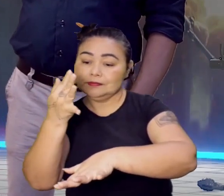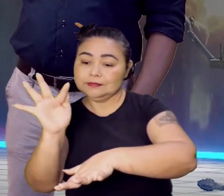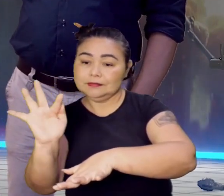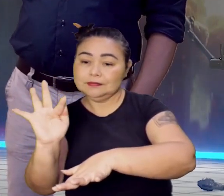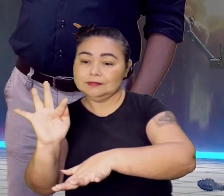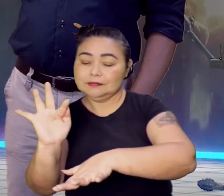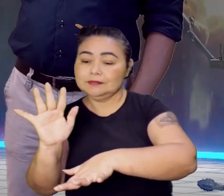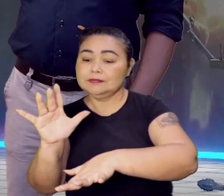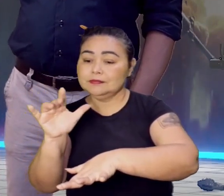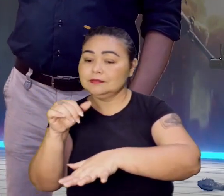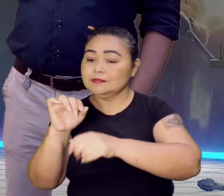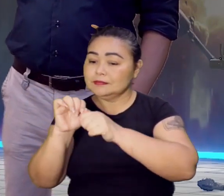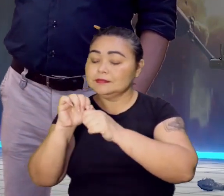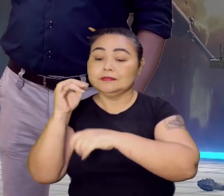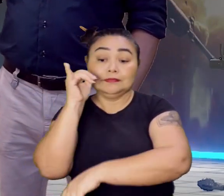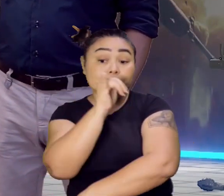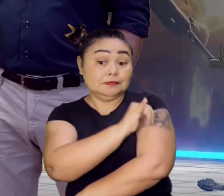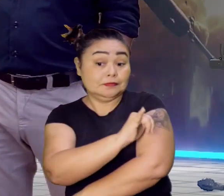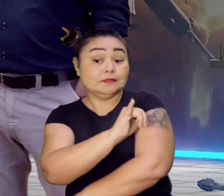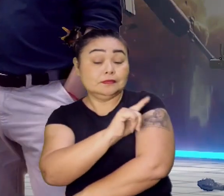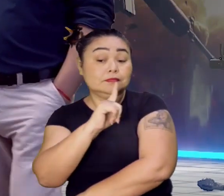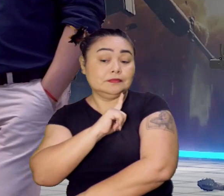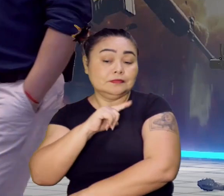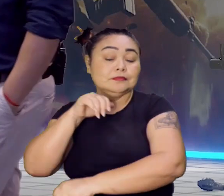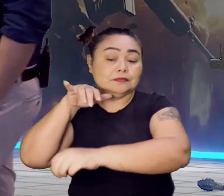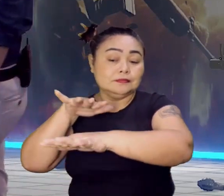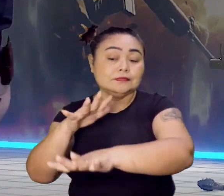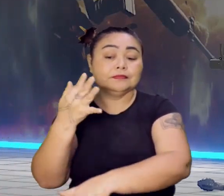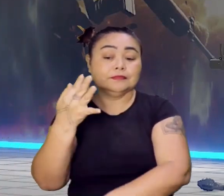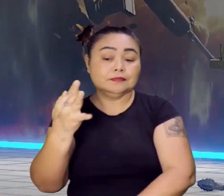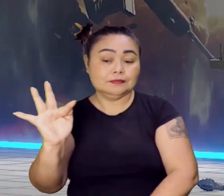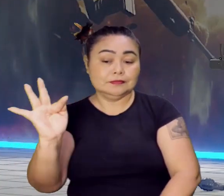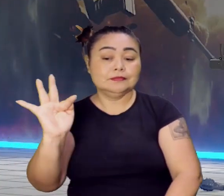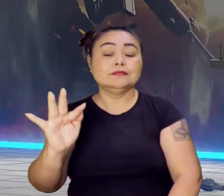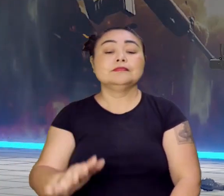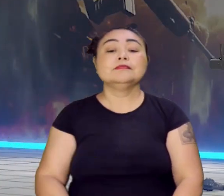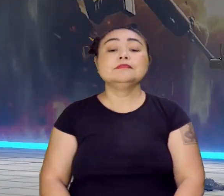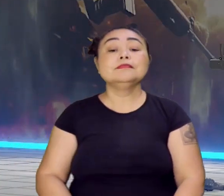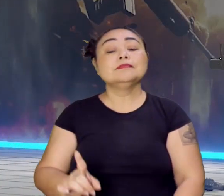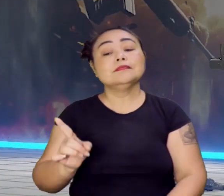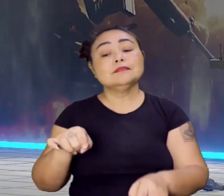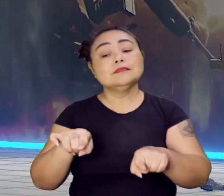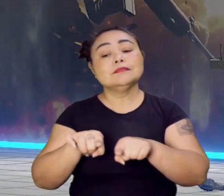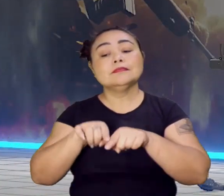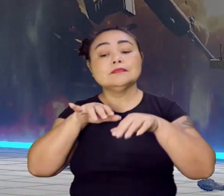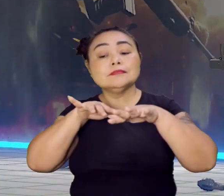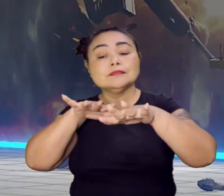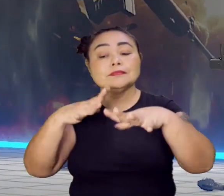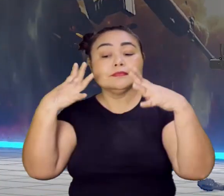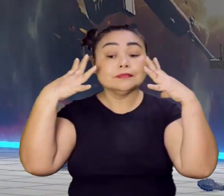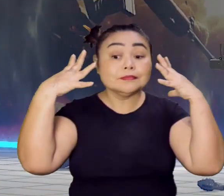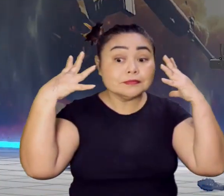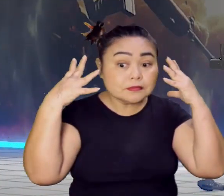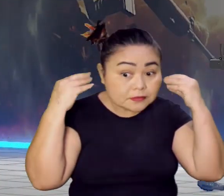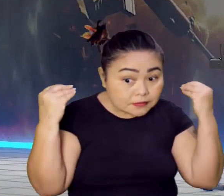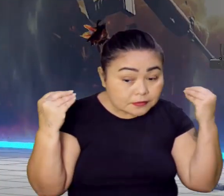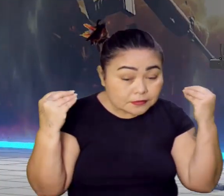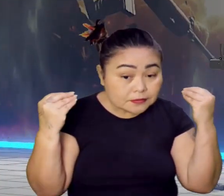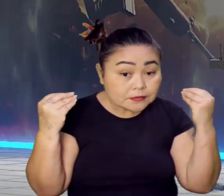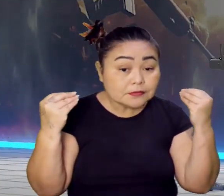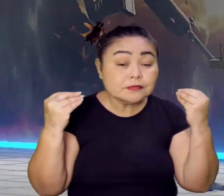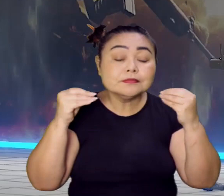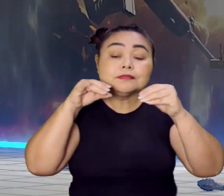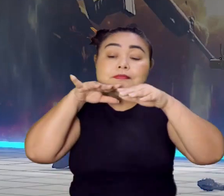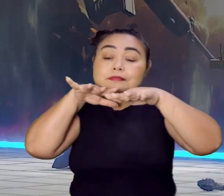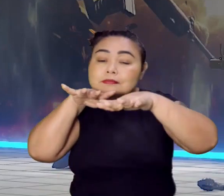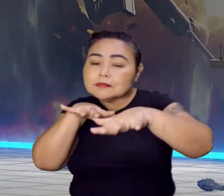céu, o Rio de Janeiro vai ter a presença dos franceses muito grande. E a invasão holandesa. A invasão